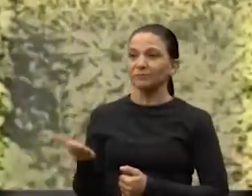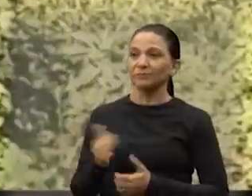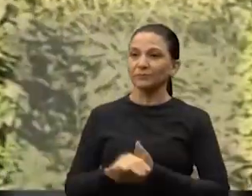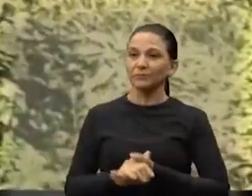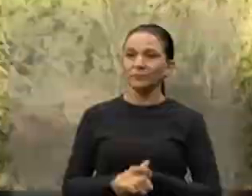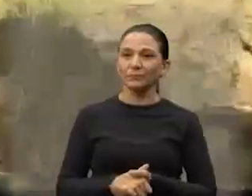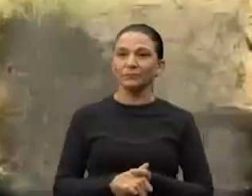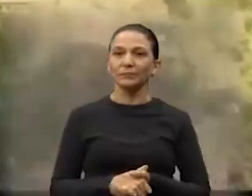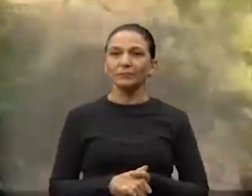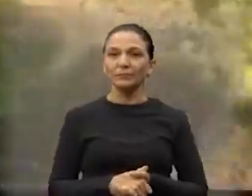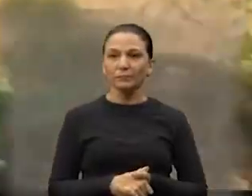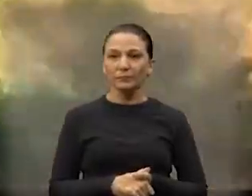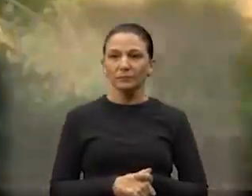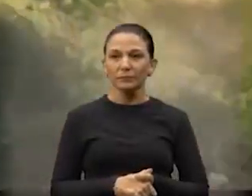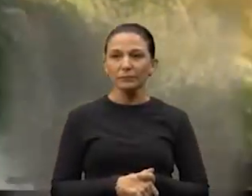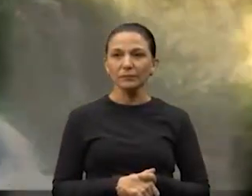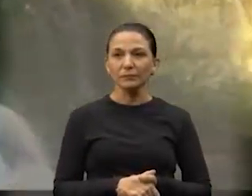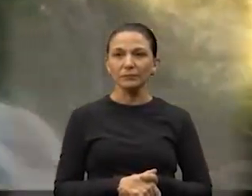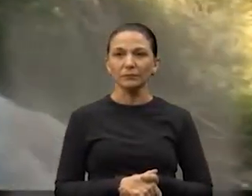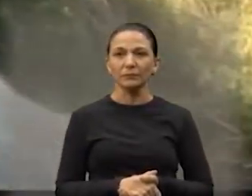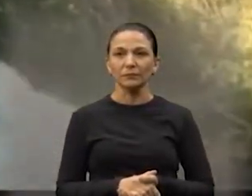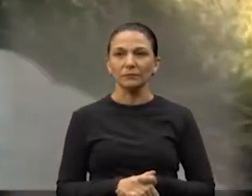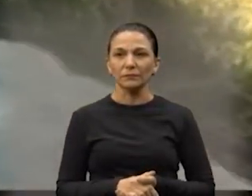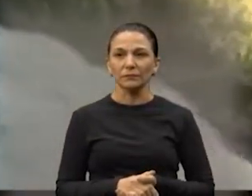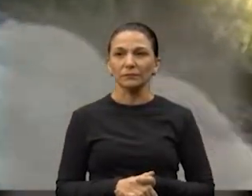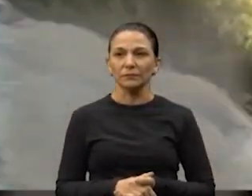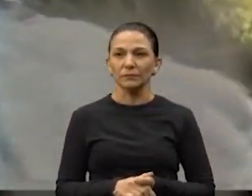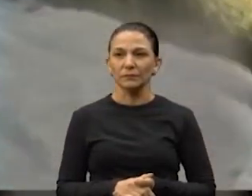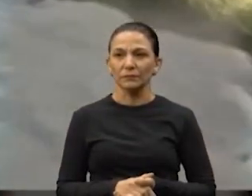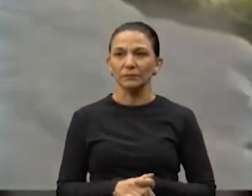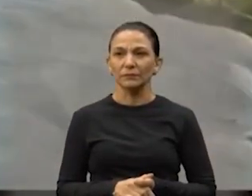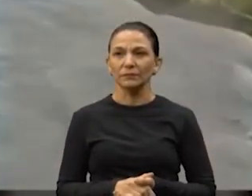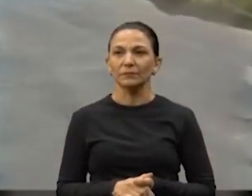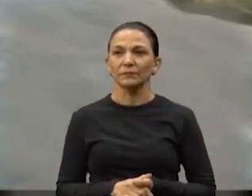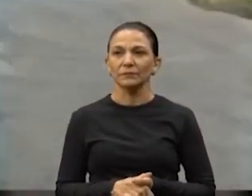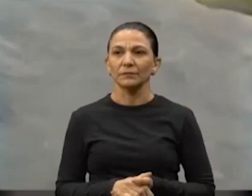vem cair aqui, né? Aí vem cair aqui, ó. Dá uma olhadinha no esgoto.